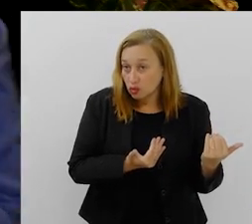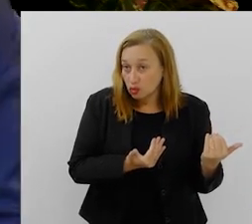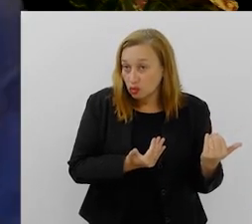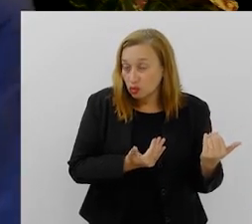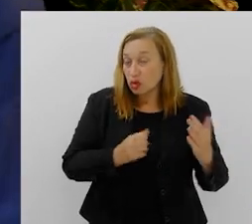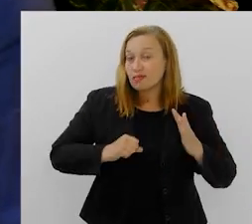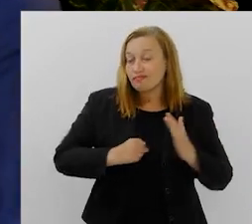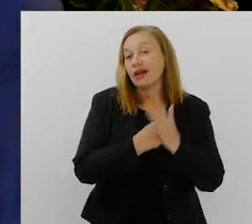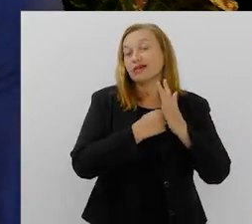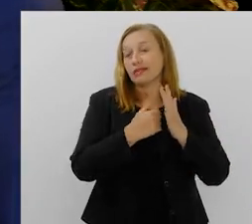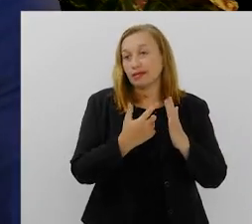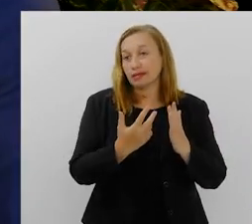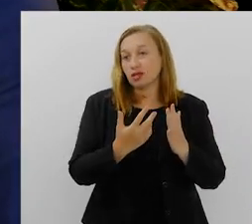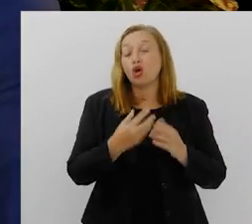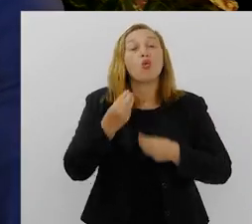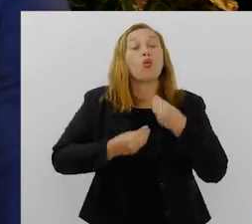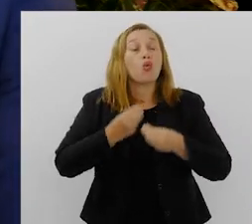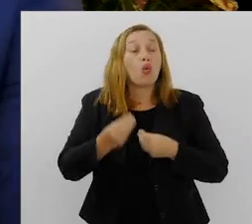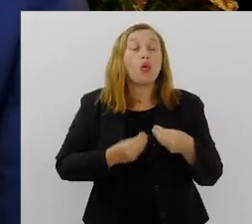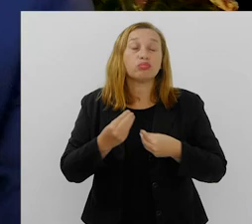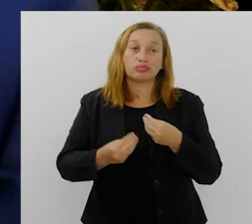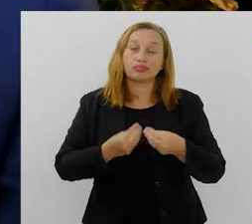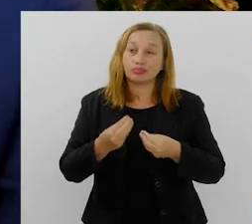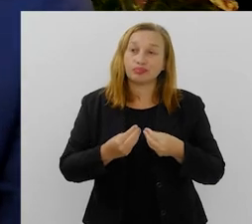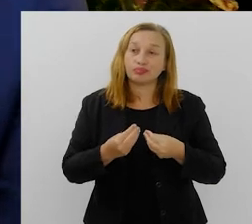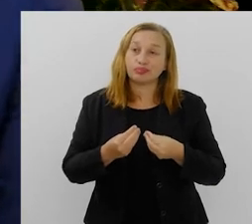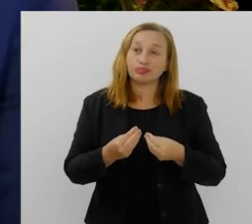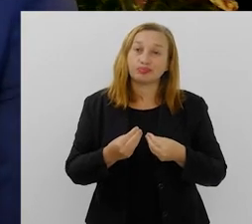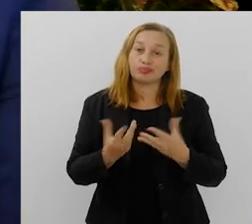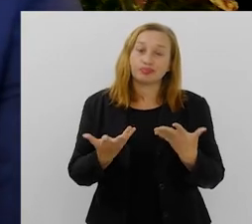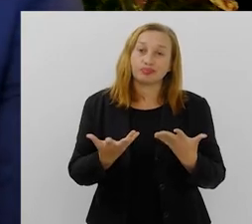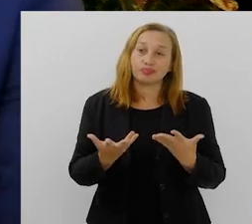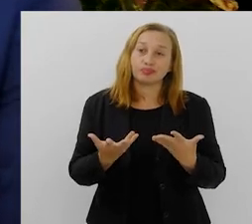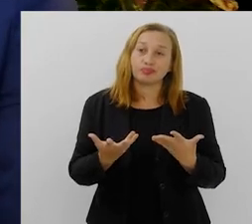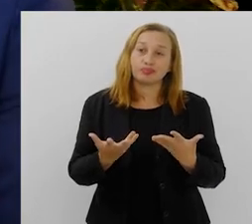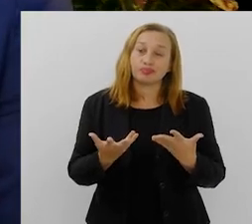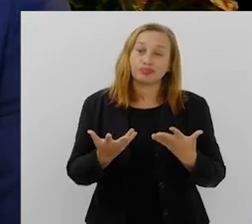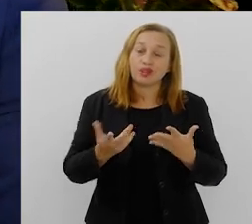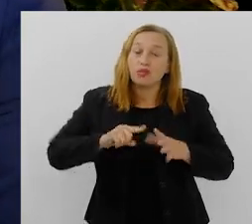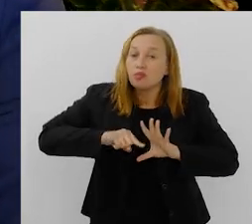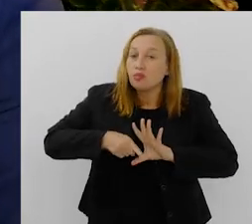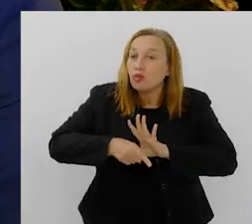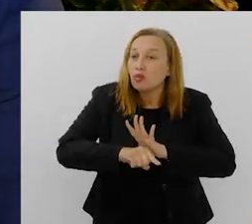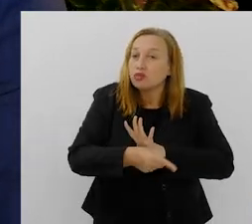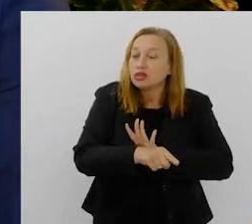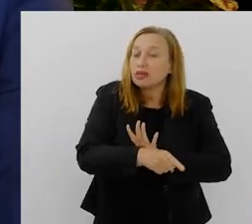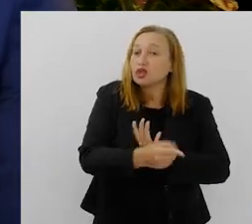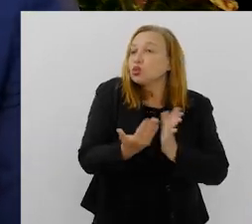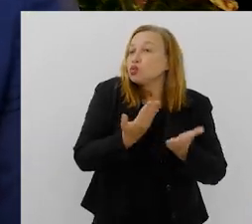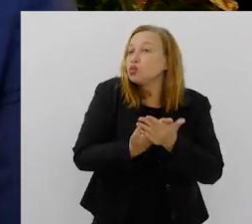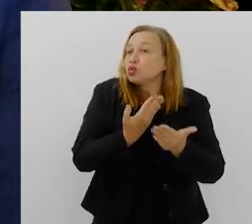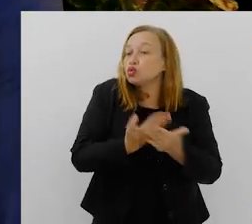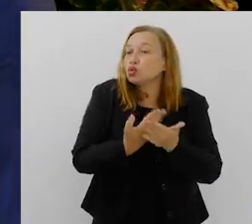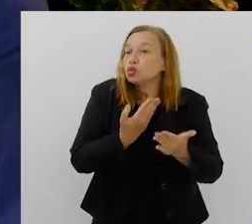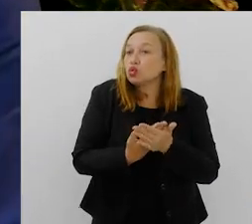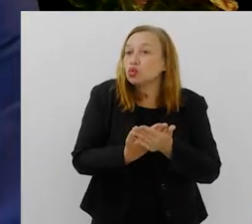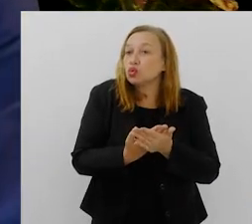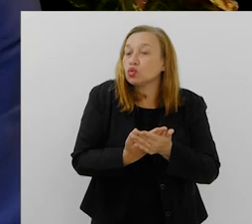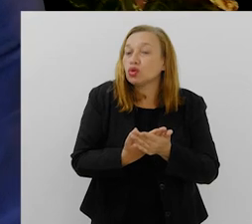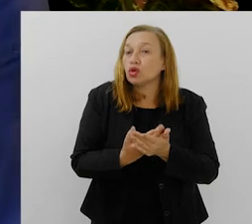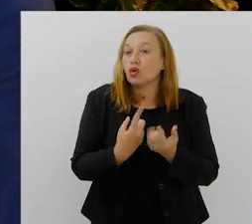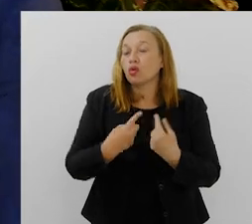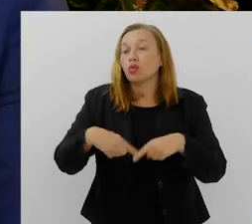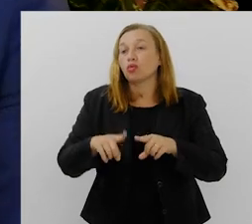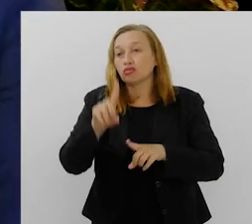desproporcionalmente impactados. E aí, como é que fica essa interseção? Ou seja, esse aprofundamento da violação desse